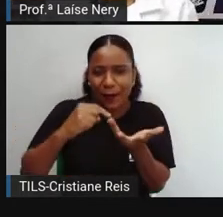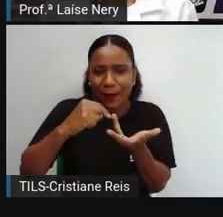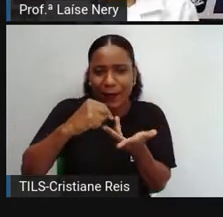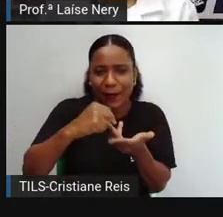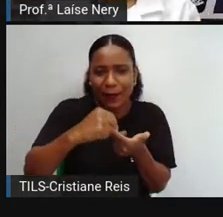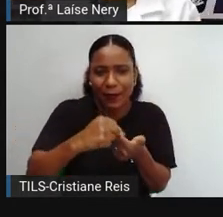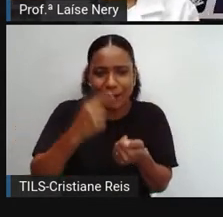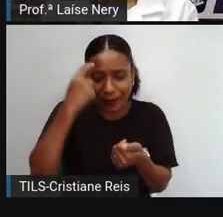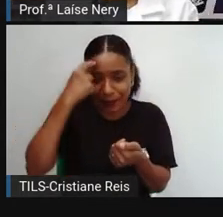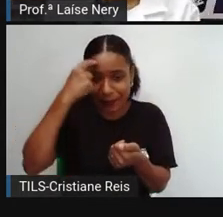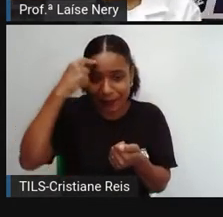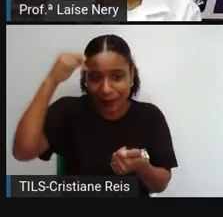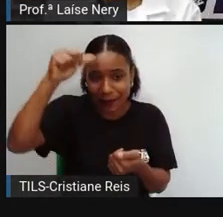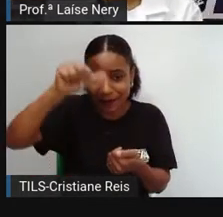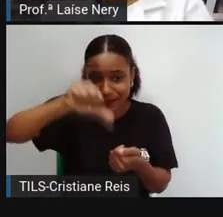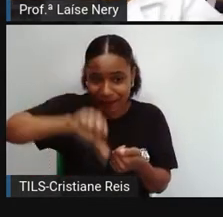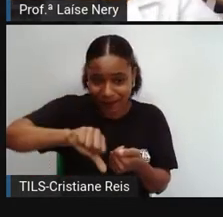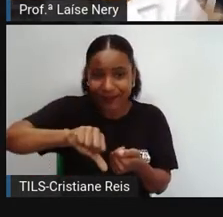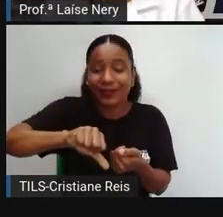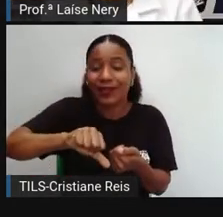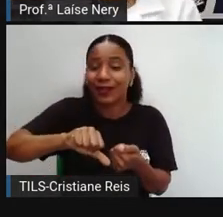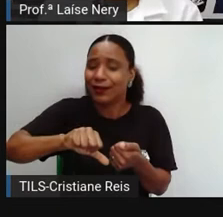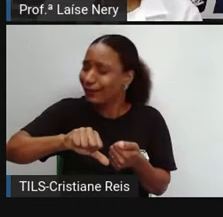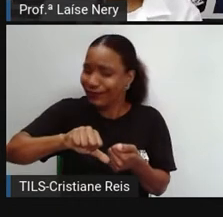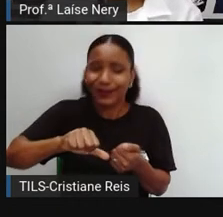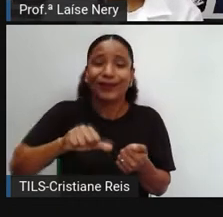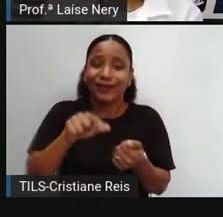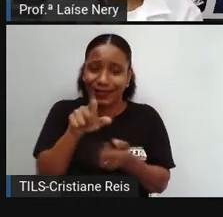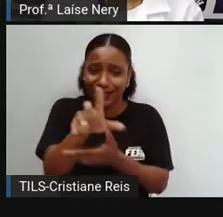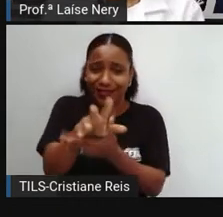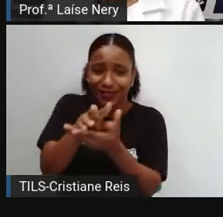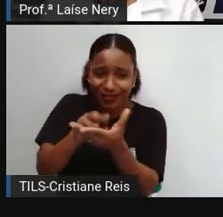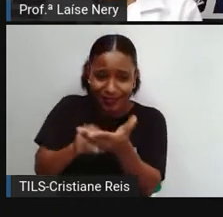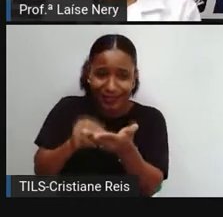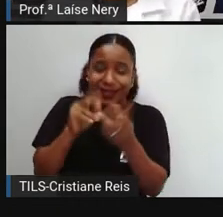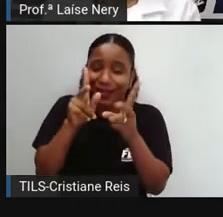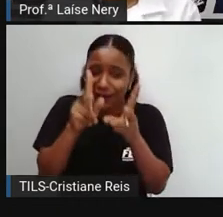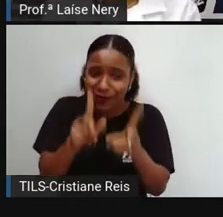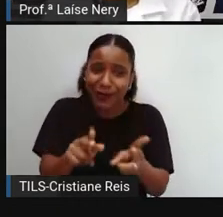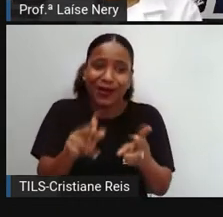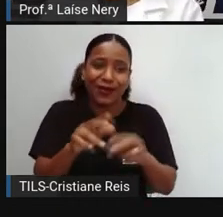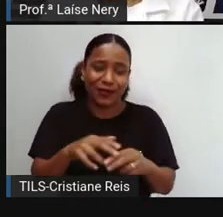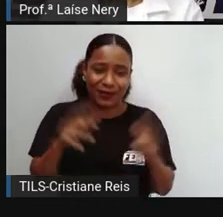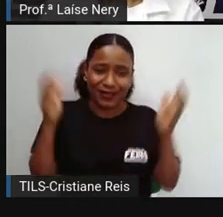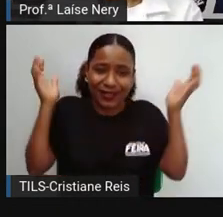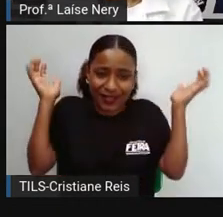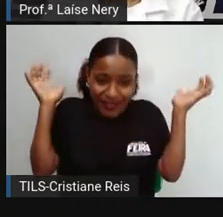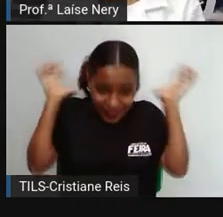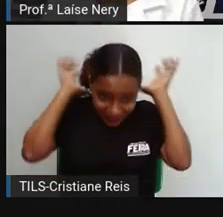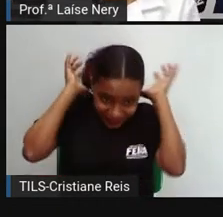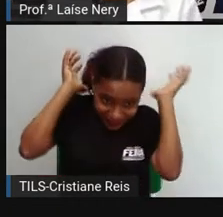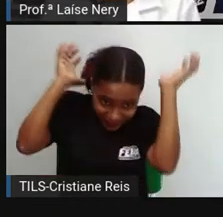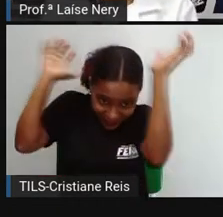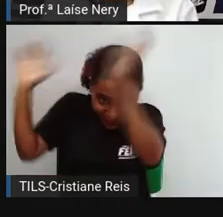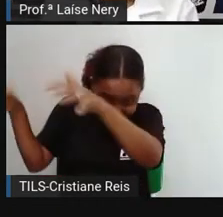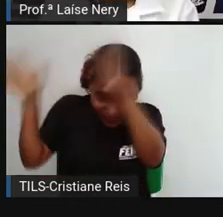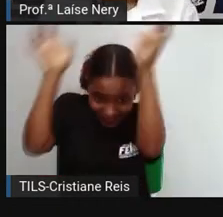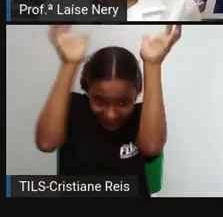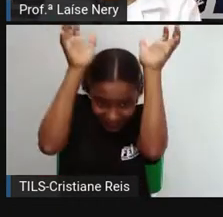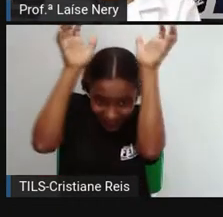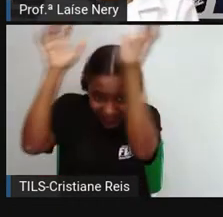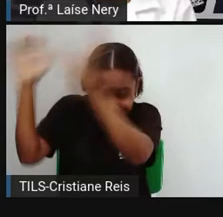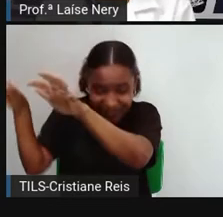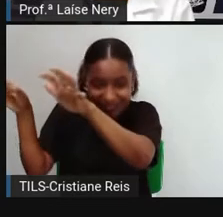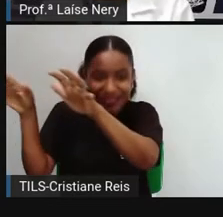o personagem da história, se livre desses pesos e siga a sua vida livre e mais leve.